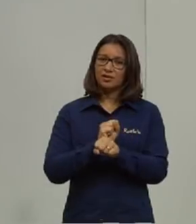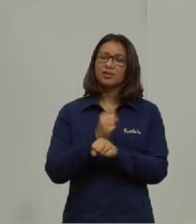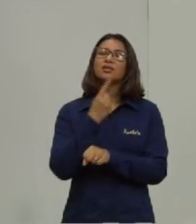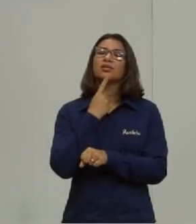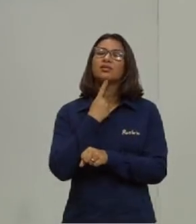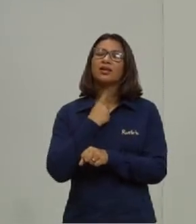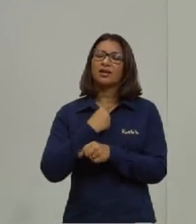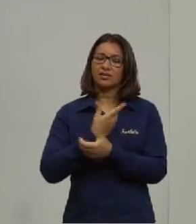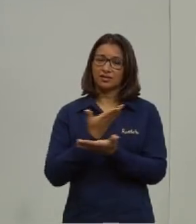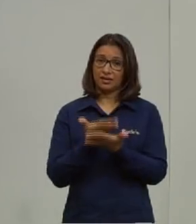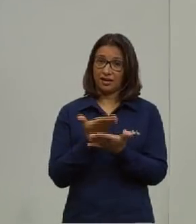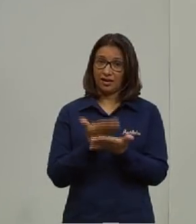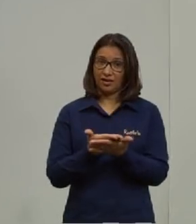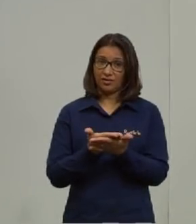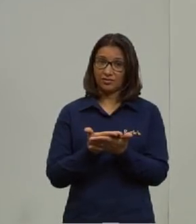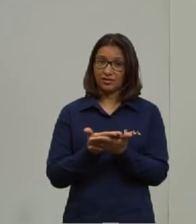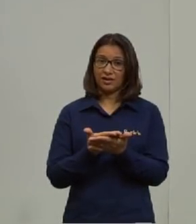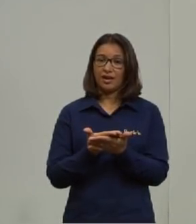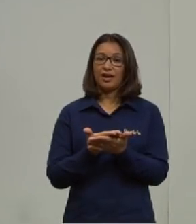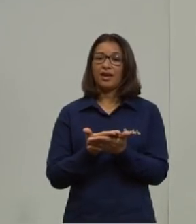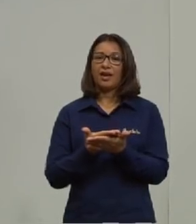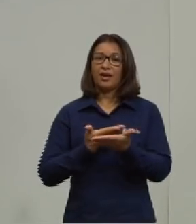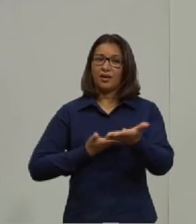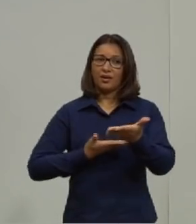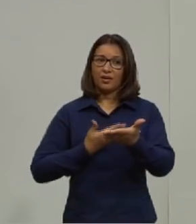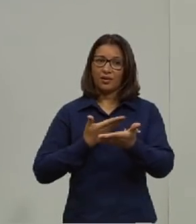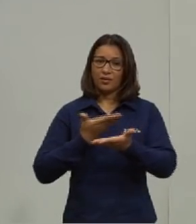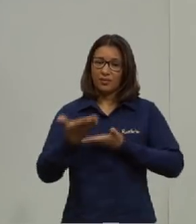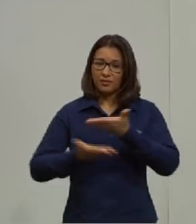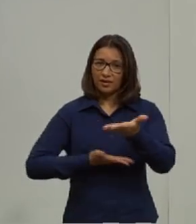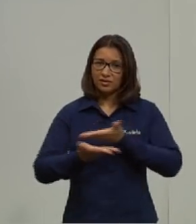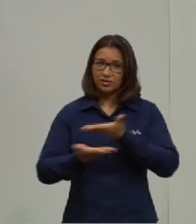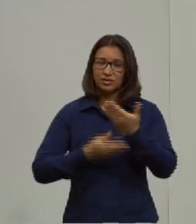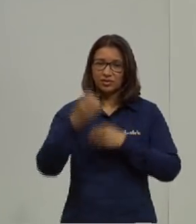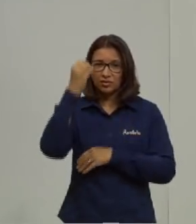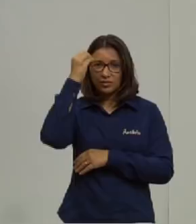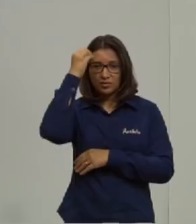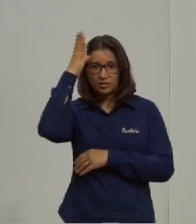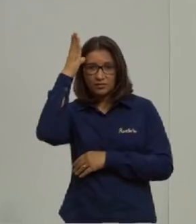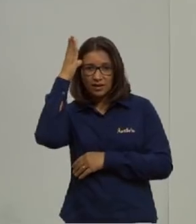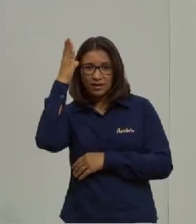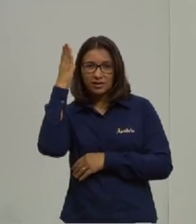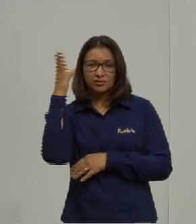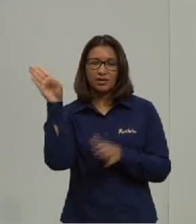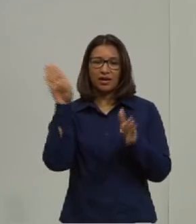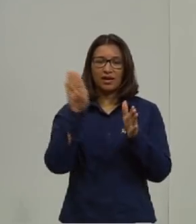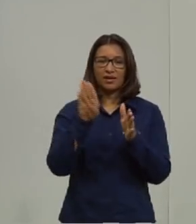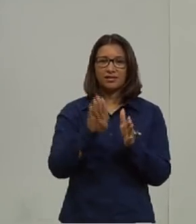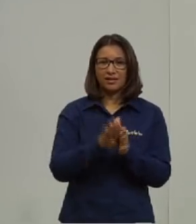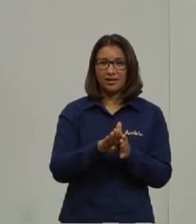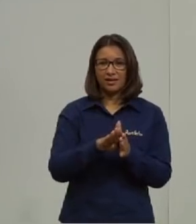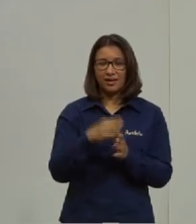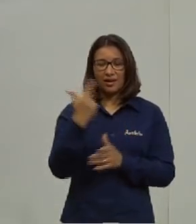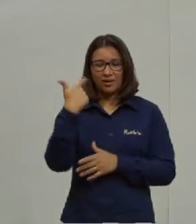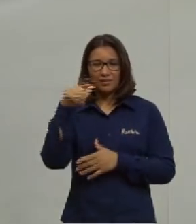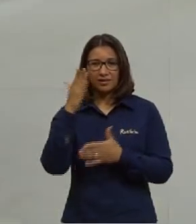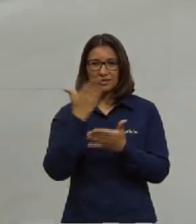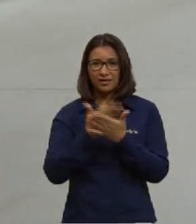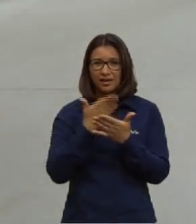hoje compartilhem conhecimento curte até a nossa próxima aula foi um prazer um beijo